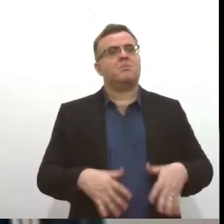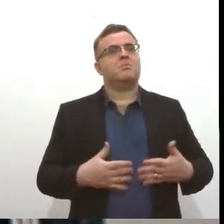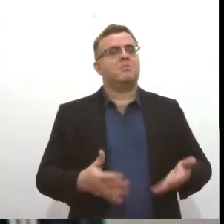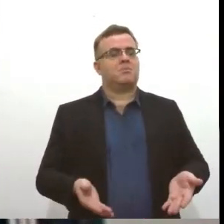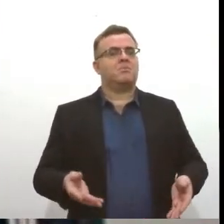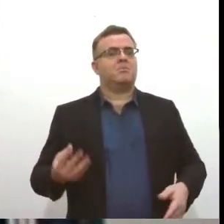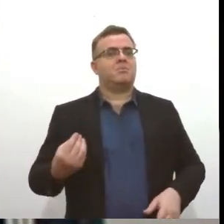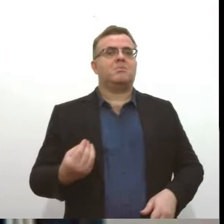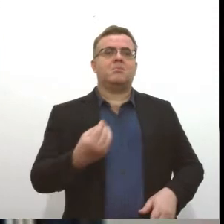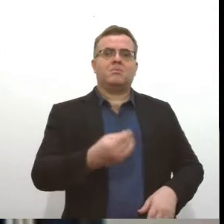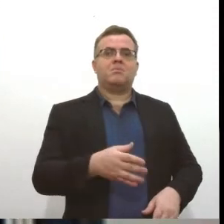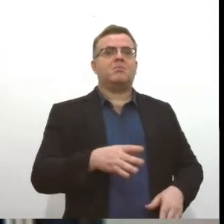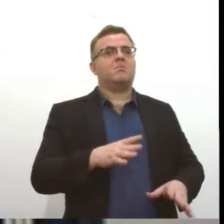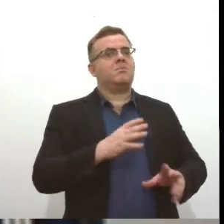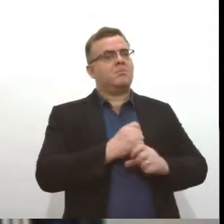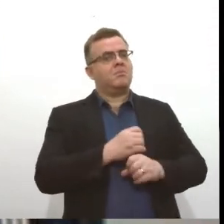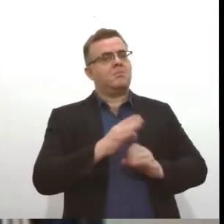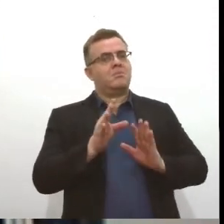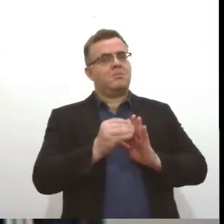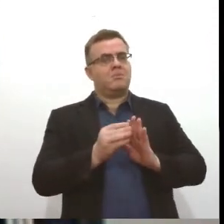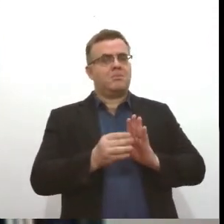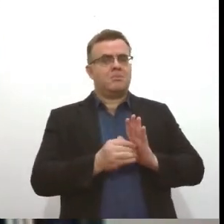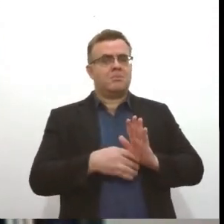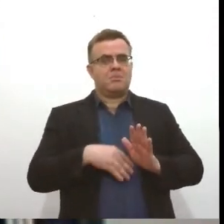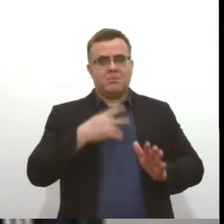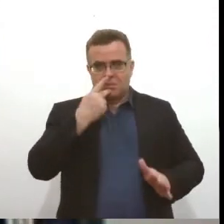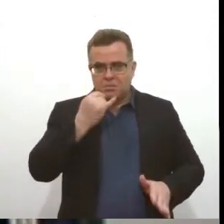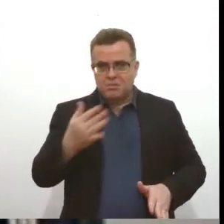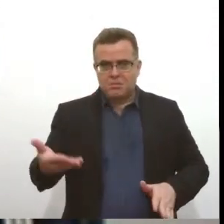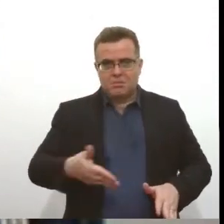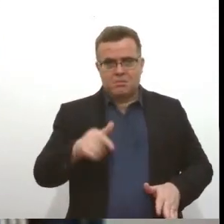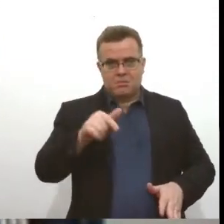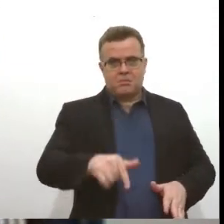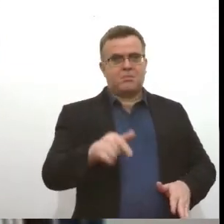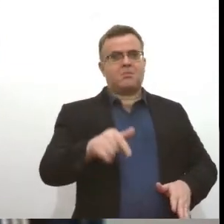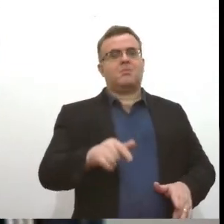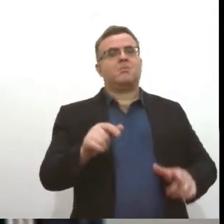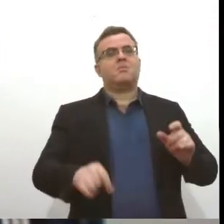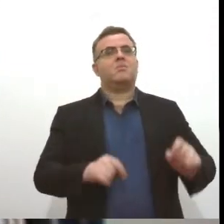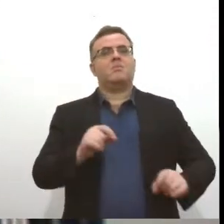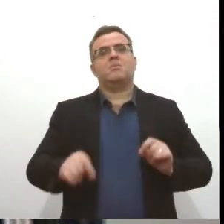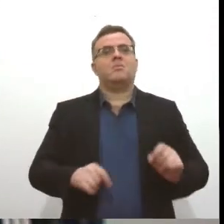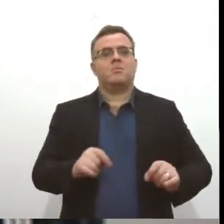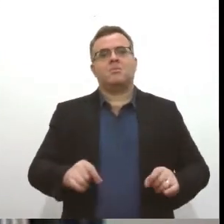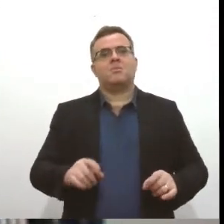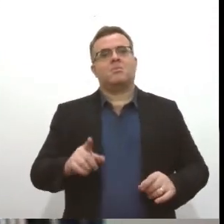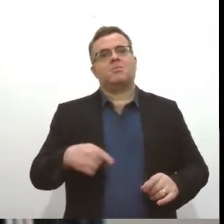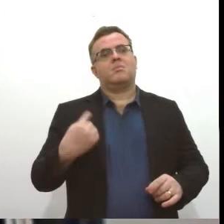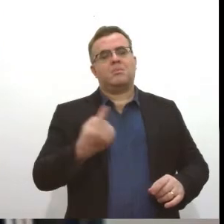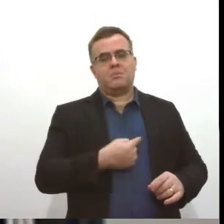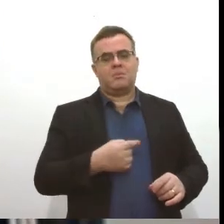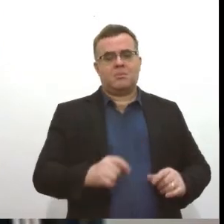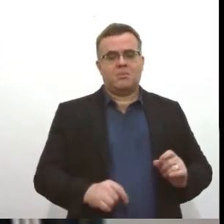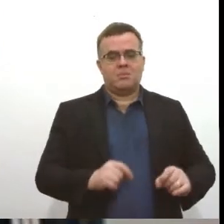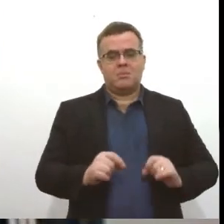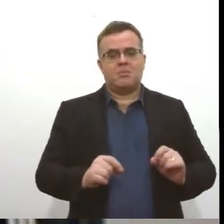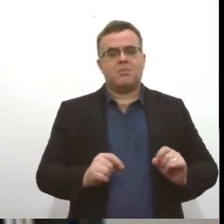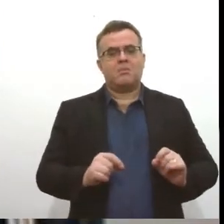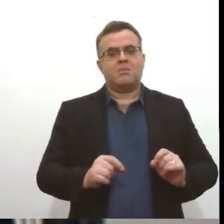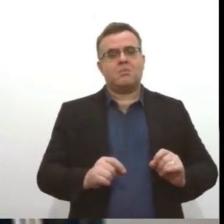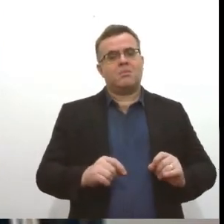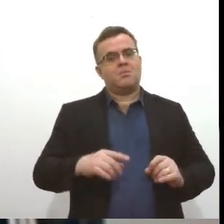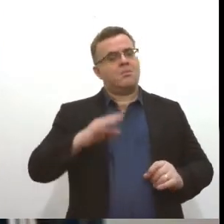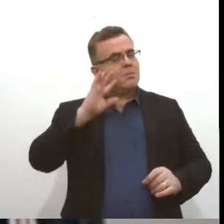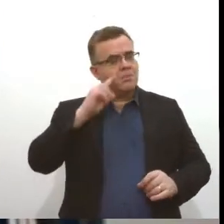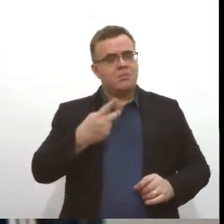Leva os dados do suposto pai, né? Que é esse nome que nós tratamos, que nós, né? Enquanto não se reconhece.